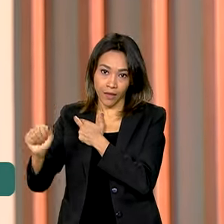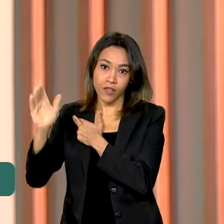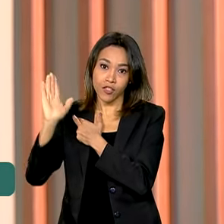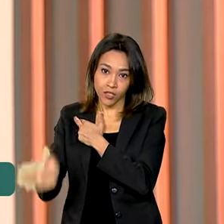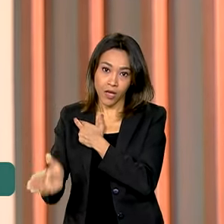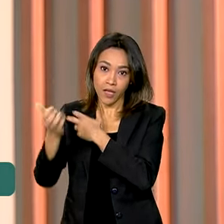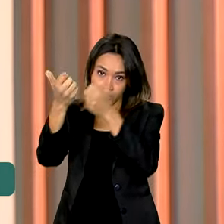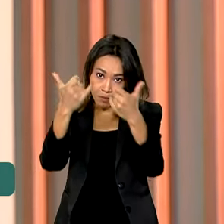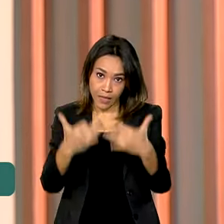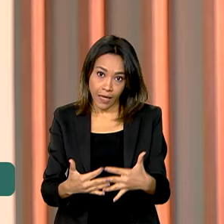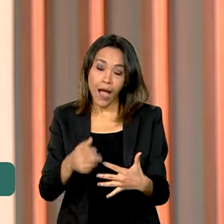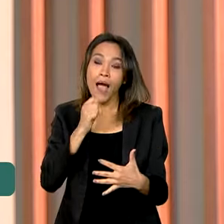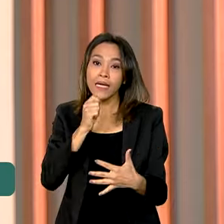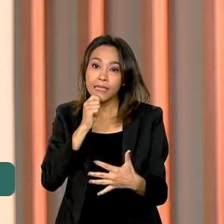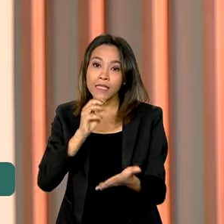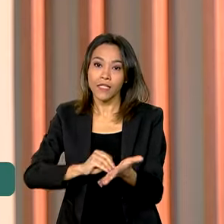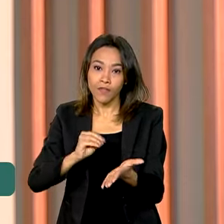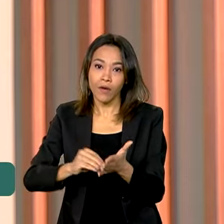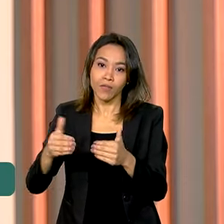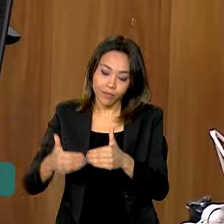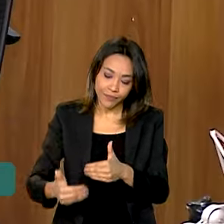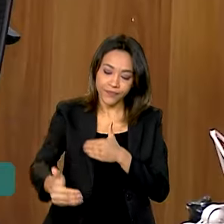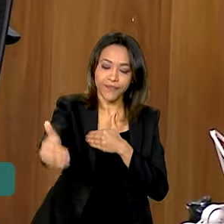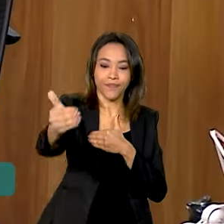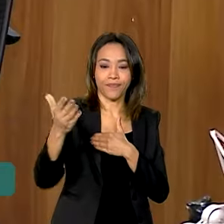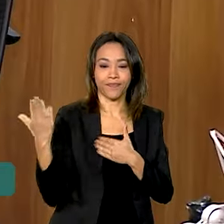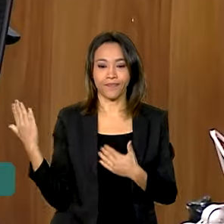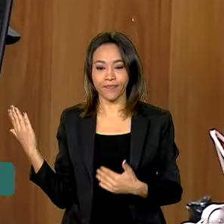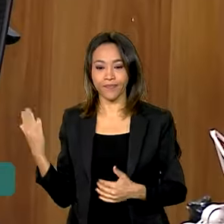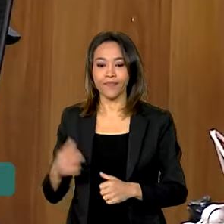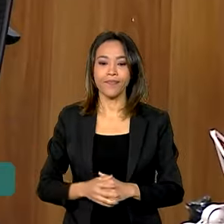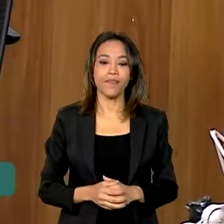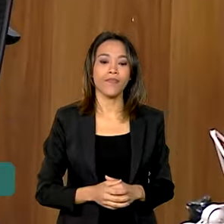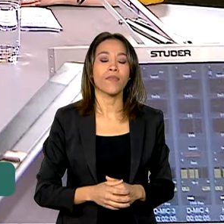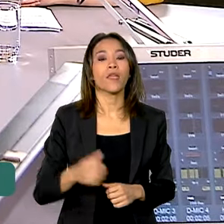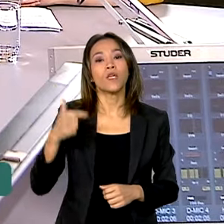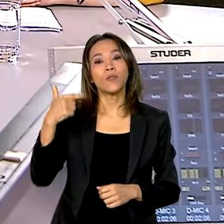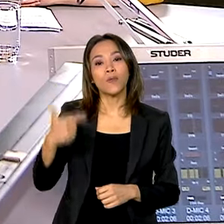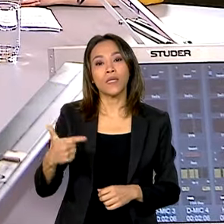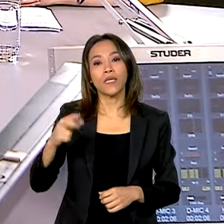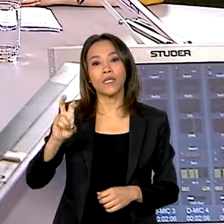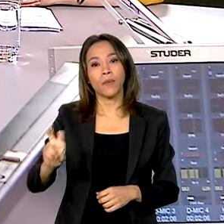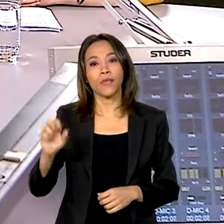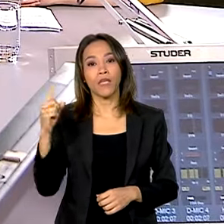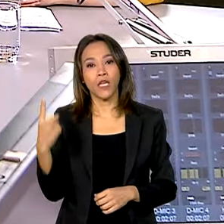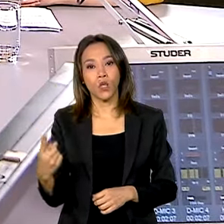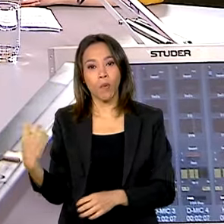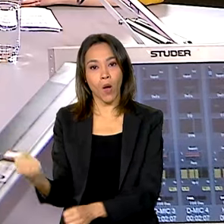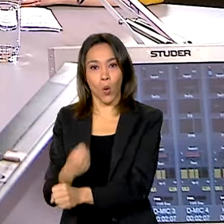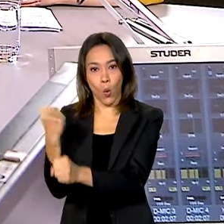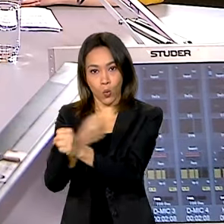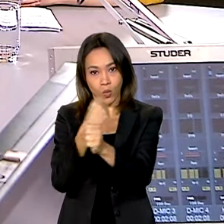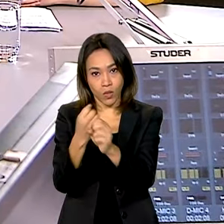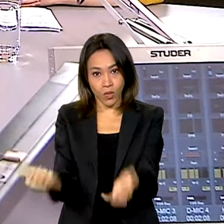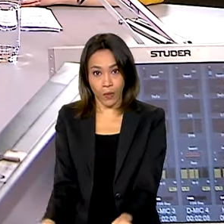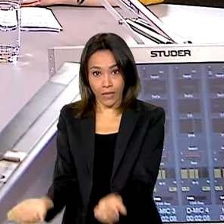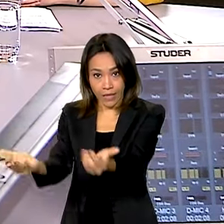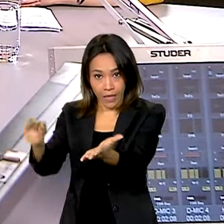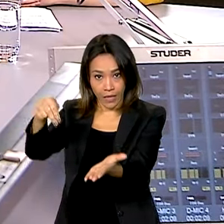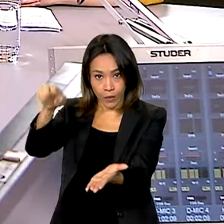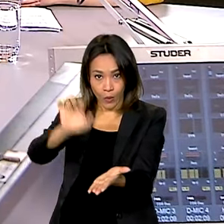e o que ainda está previsto. Vamos ouvir. Foram 251 obras entregues no Nordeste,